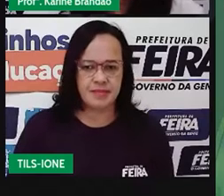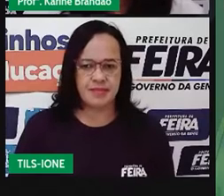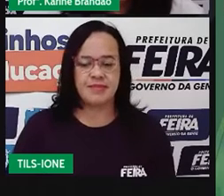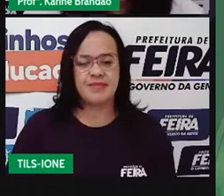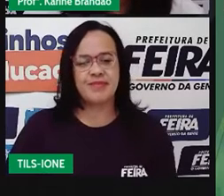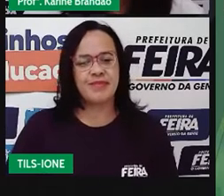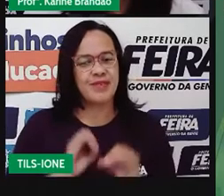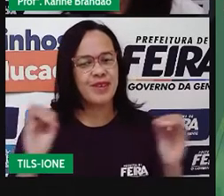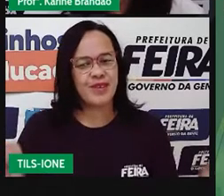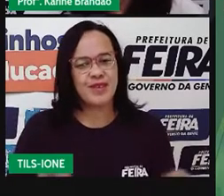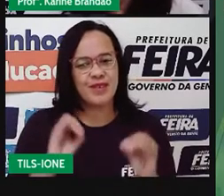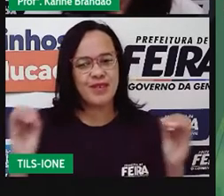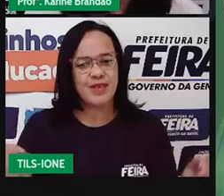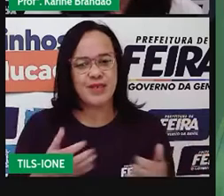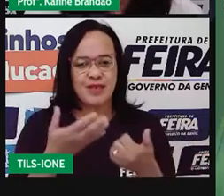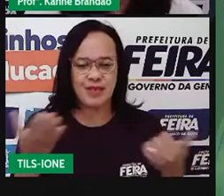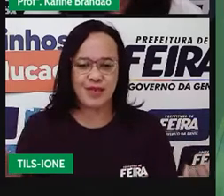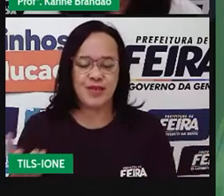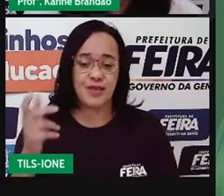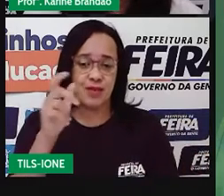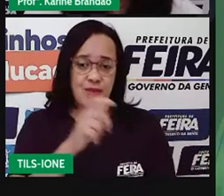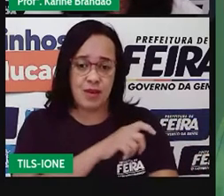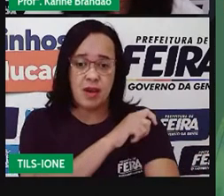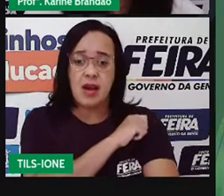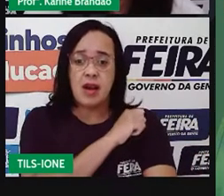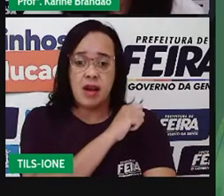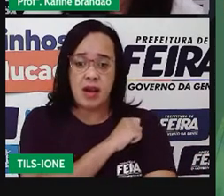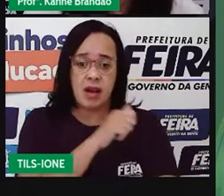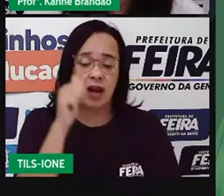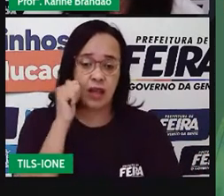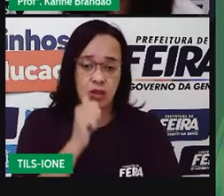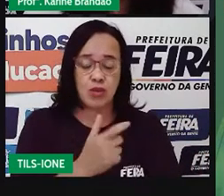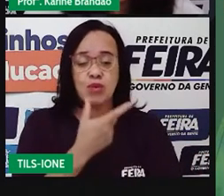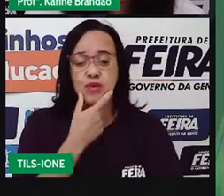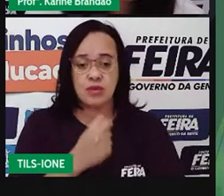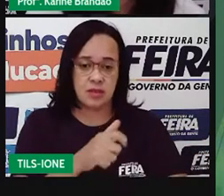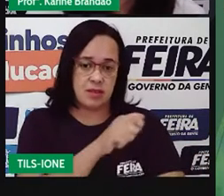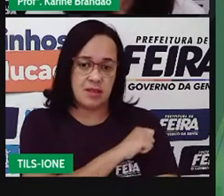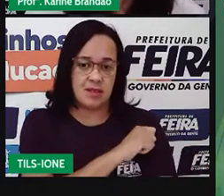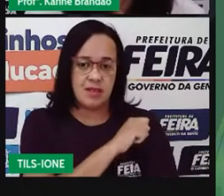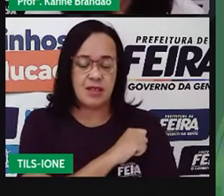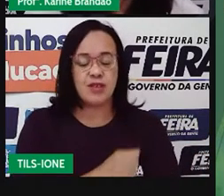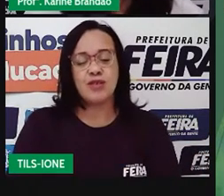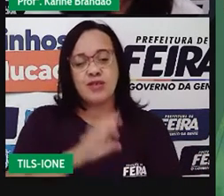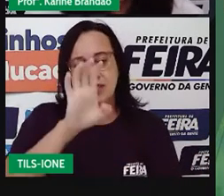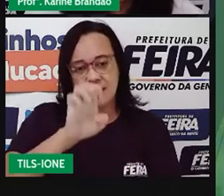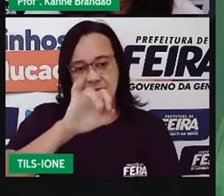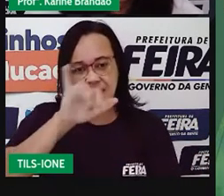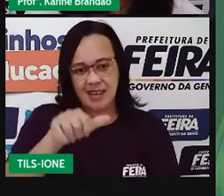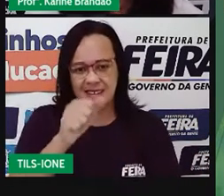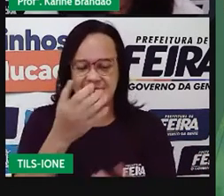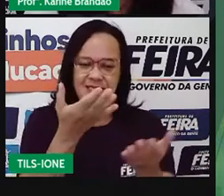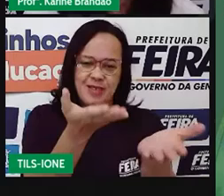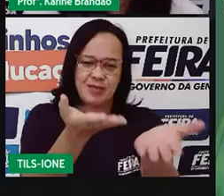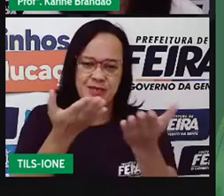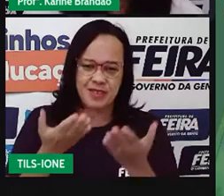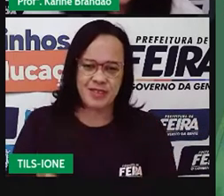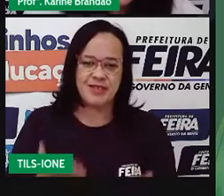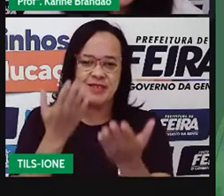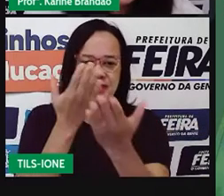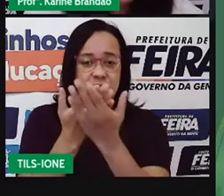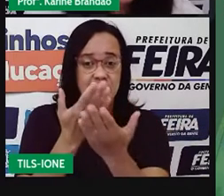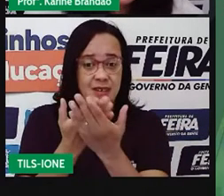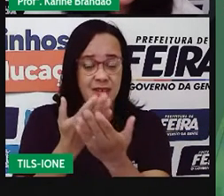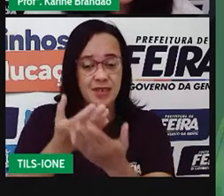Olá, alunos e alunas da EJA, bem-vindos a mais uma aula de ciências. Eu sou a